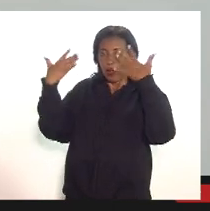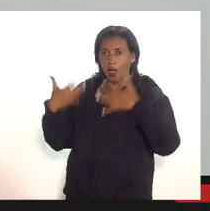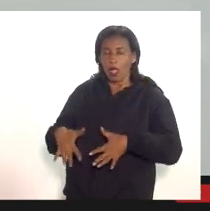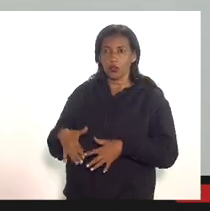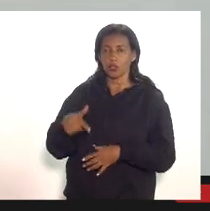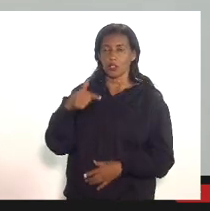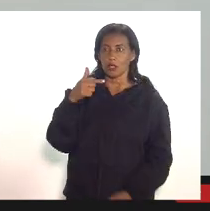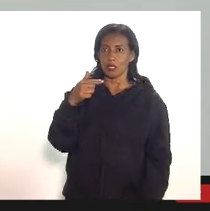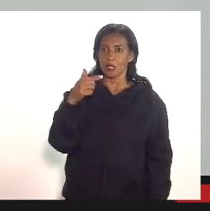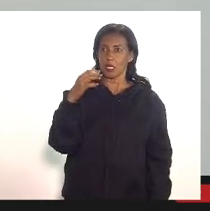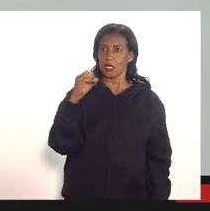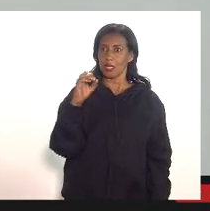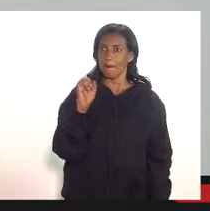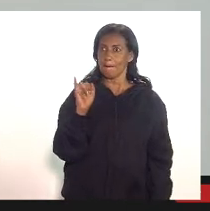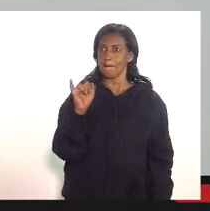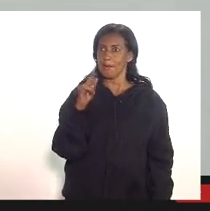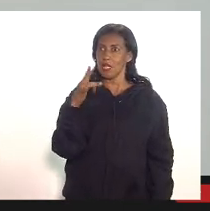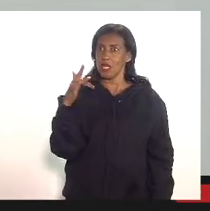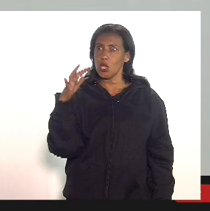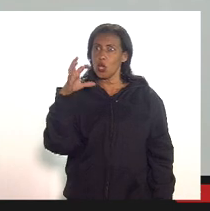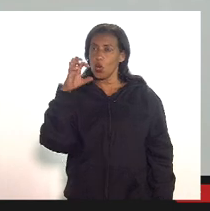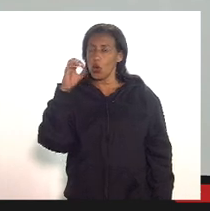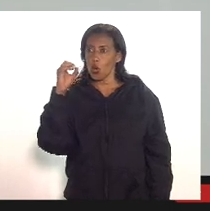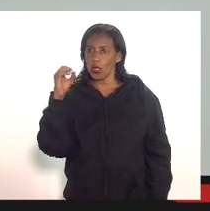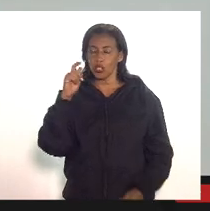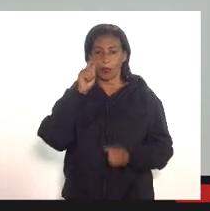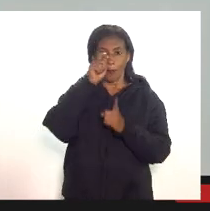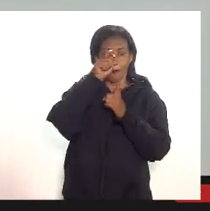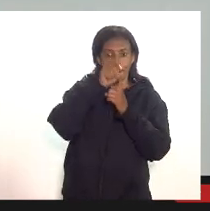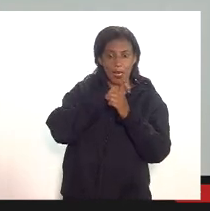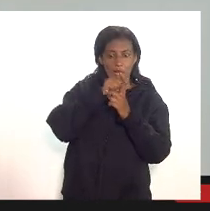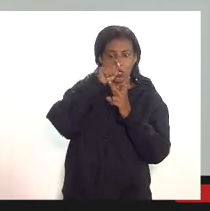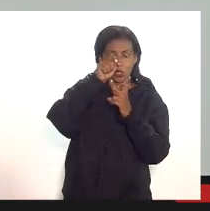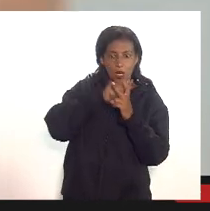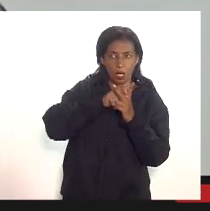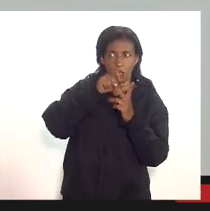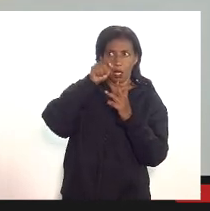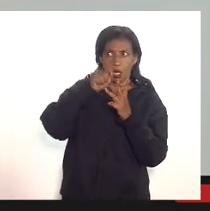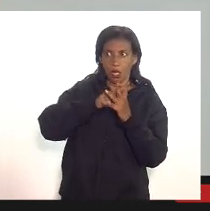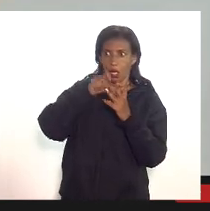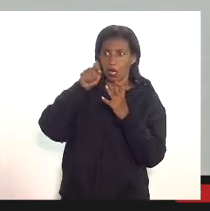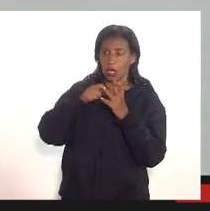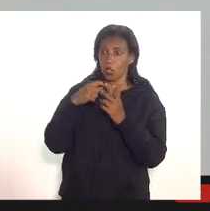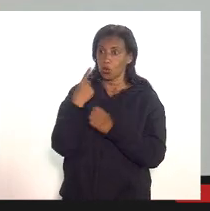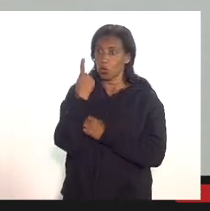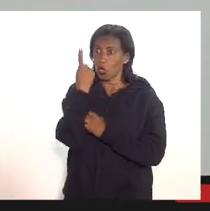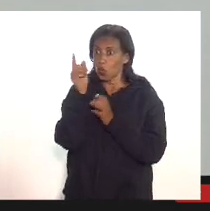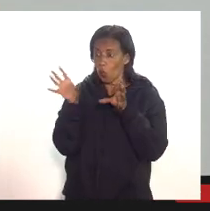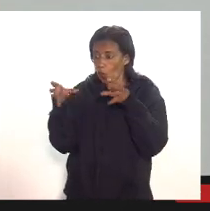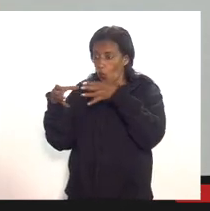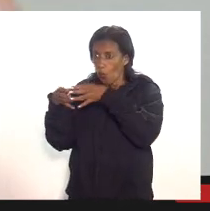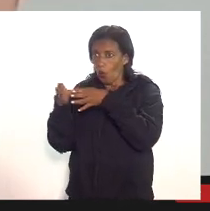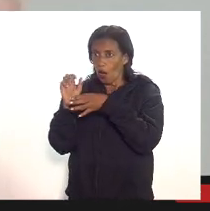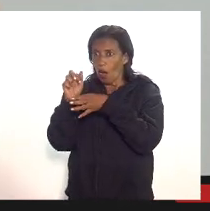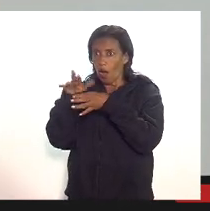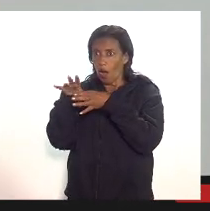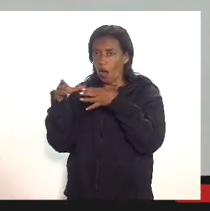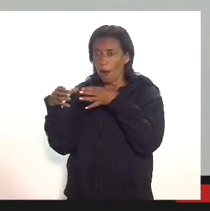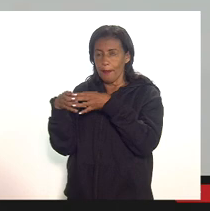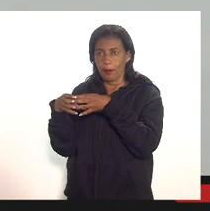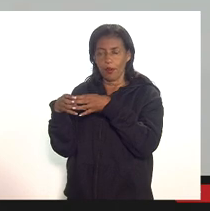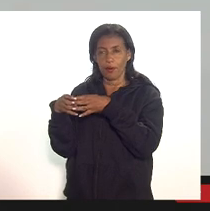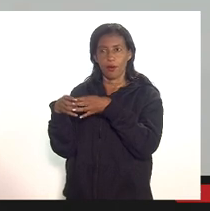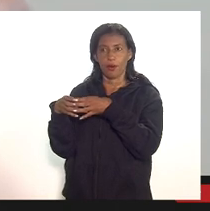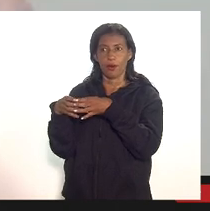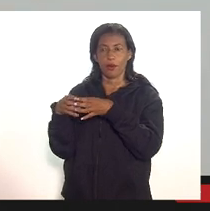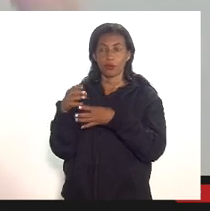de dedução de P&D mensal só em um campo nós estamos falando de 4 do